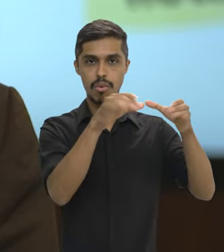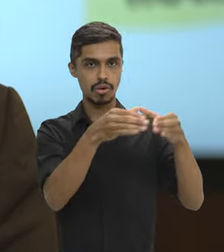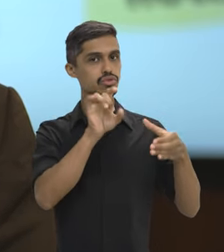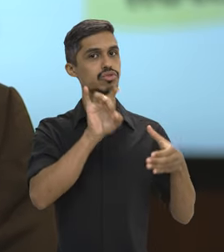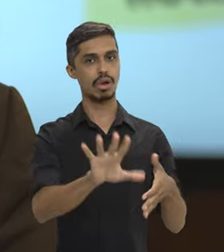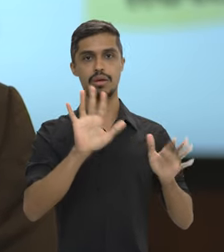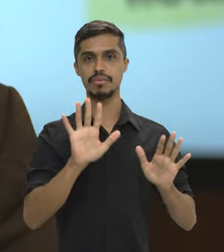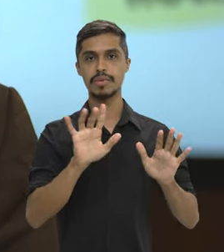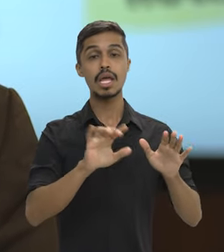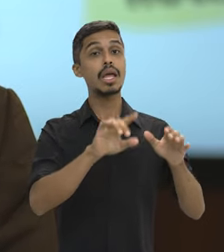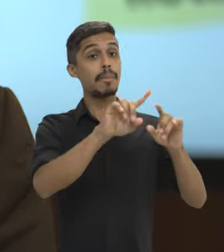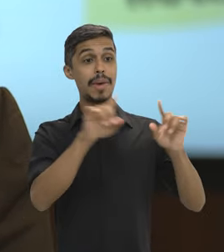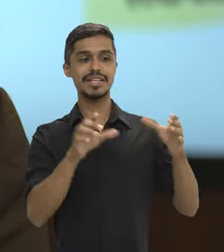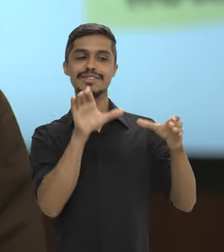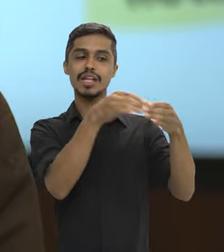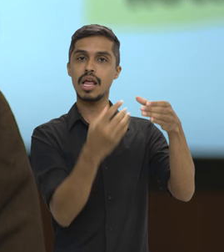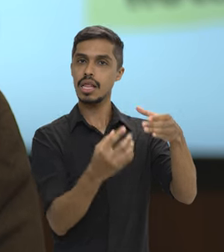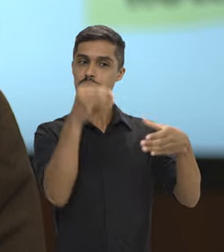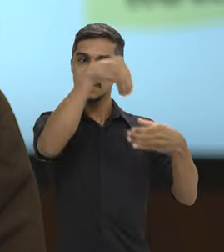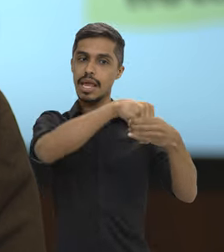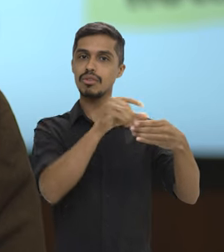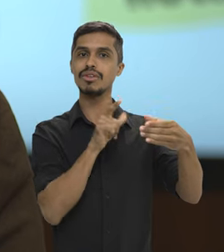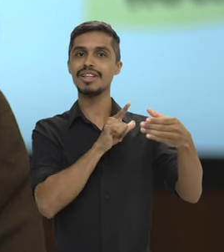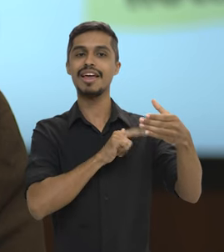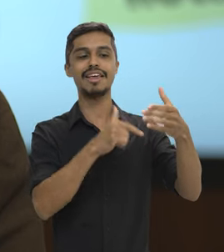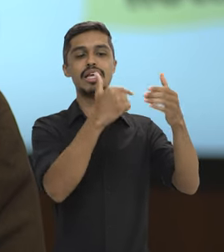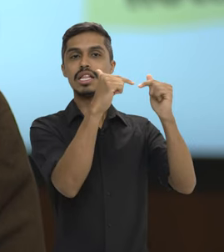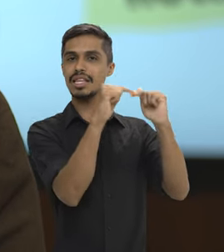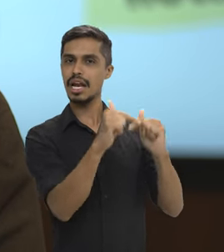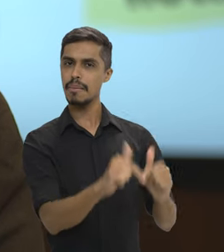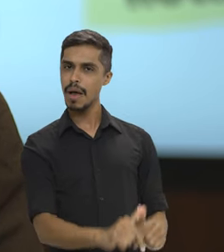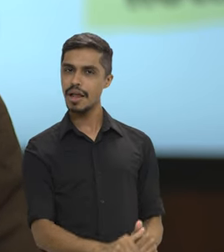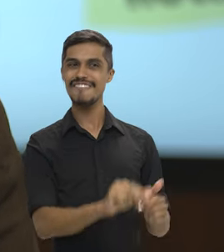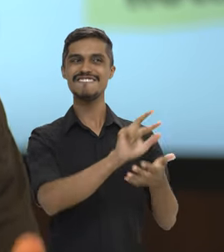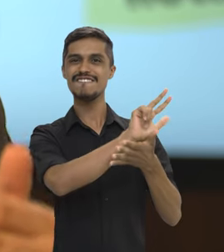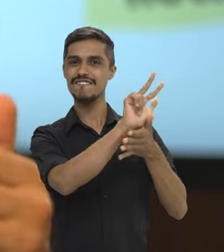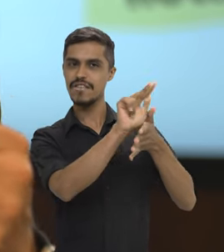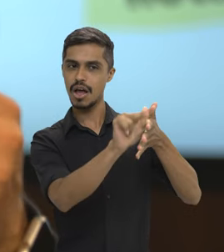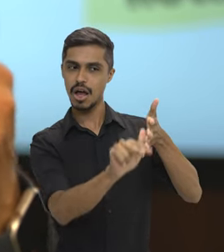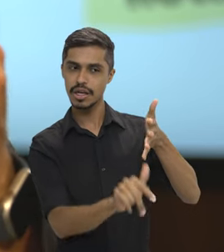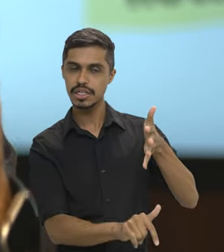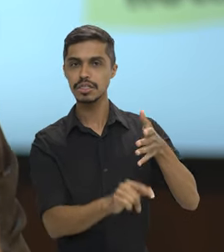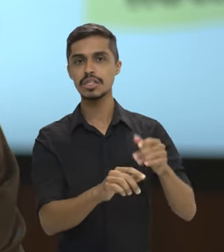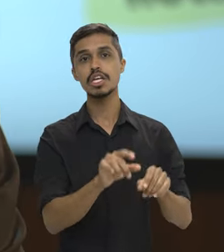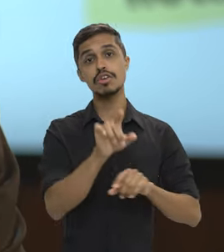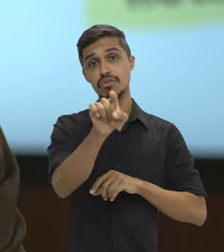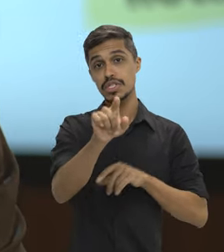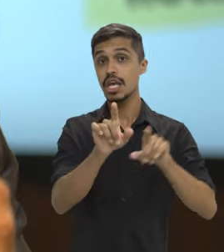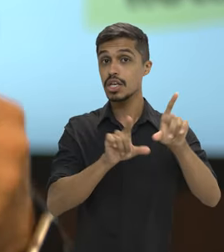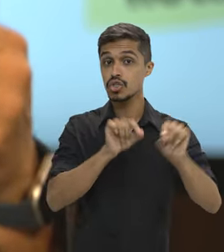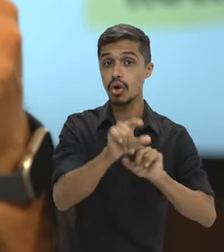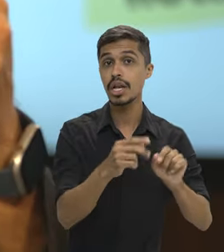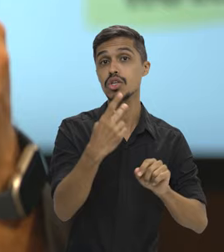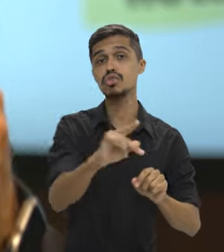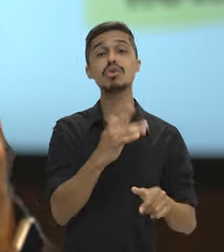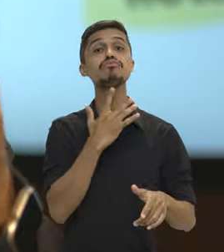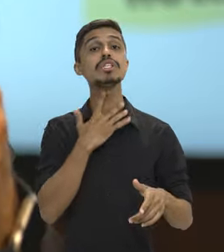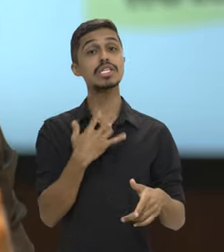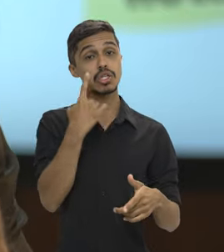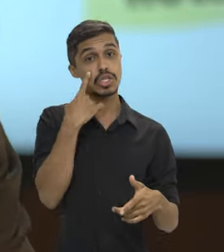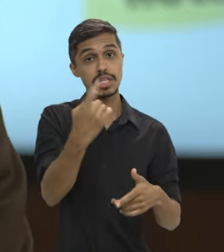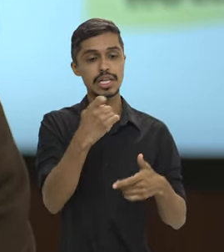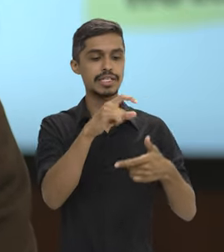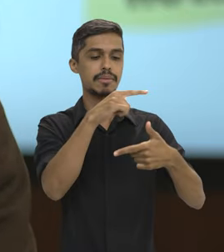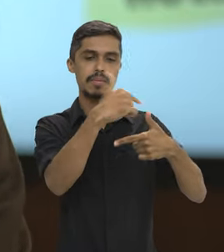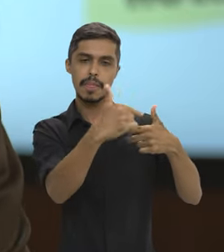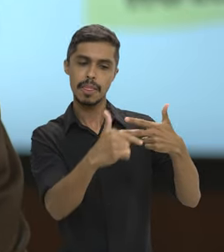concurso, tá? Mas dentro daquele bloco que ele se inscrever, ele pode se inscrever por ordem de preferência em todos